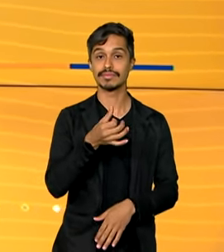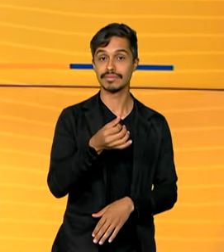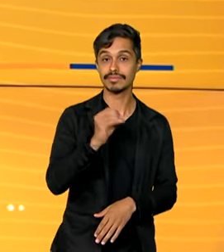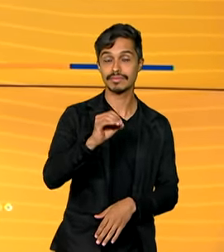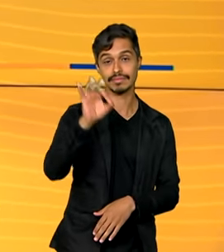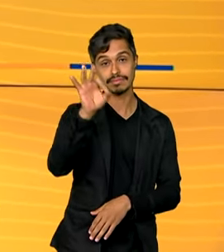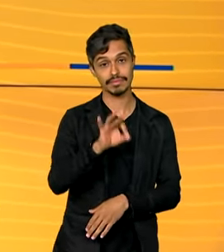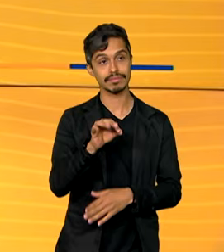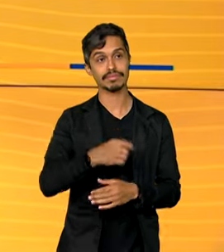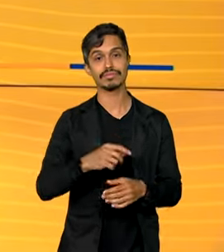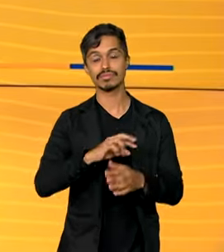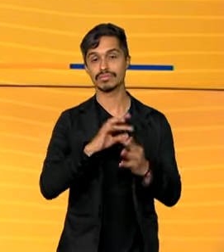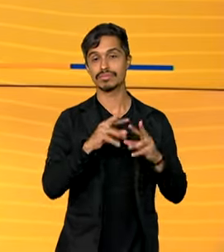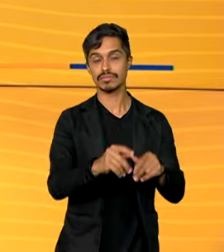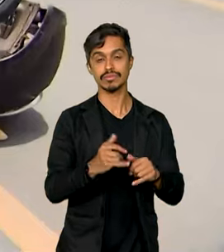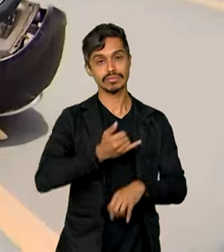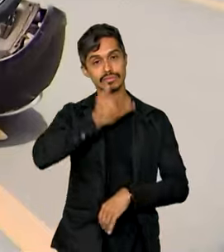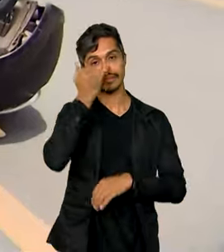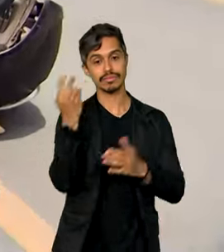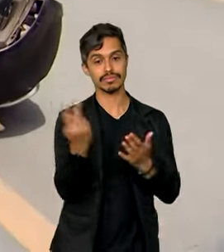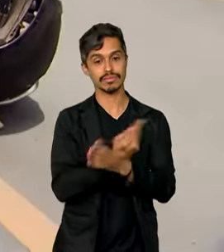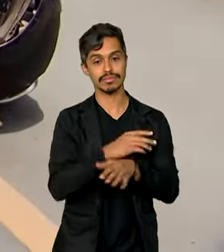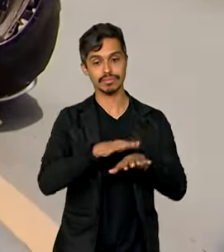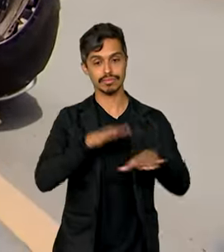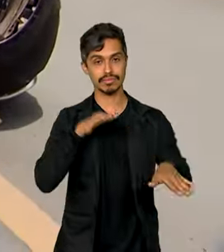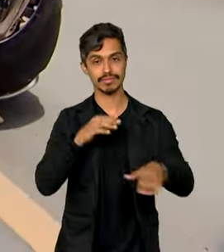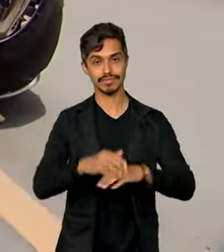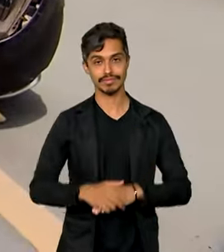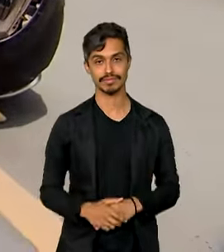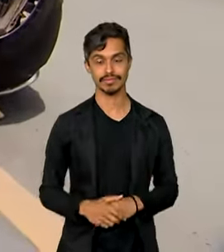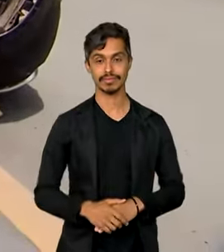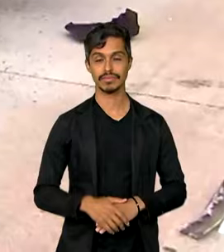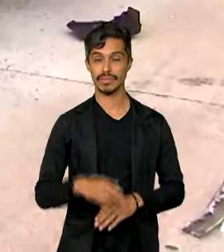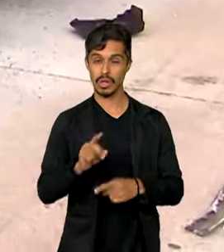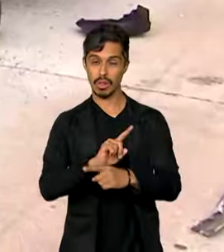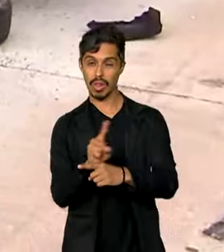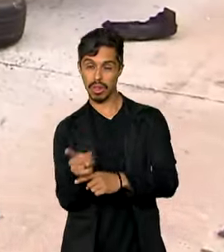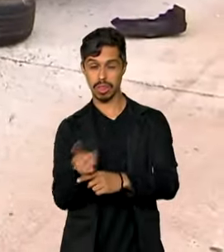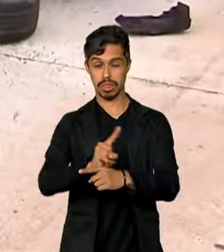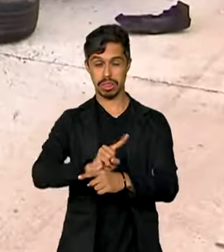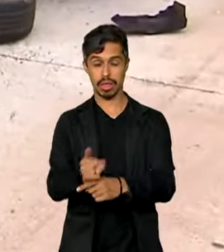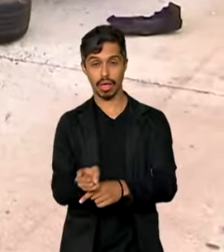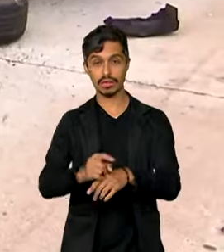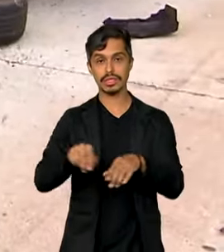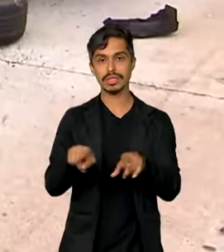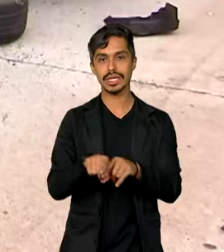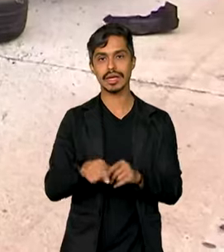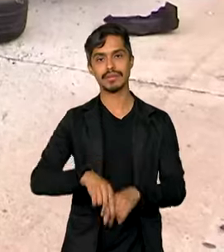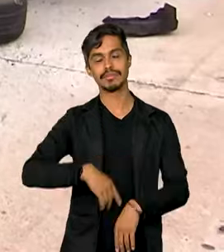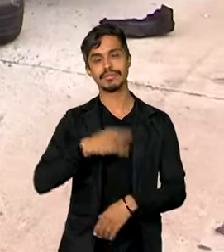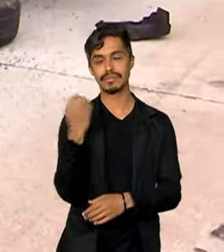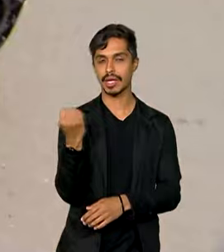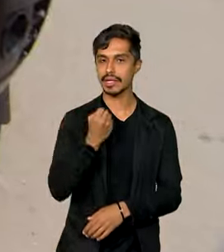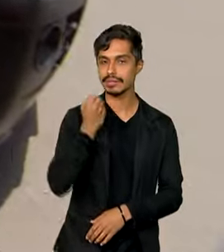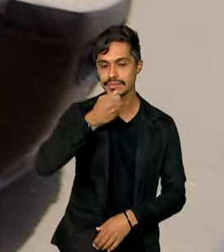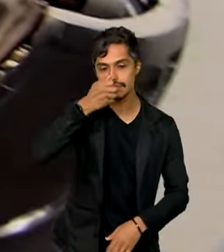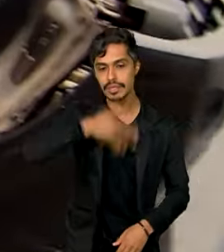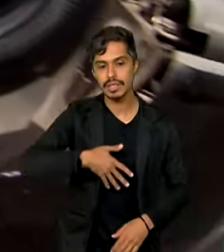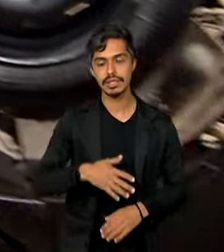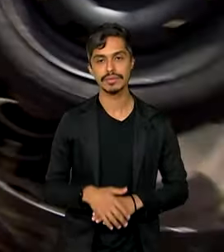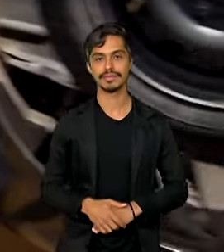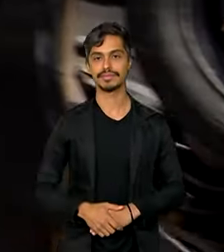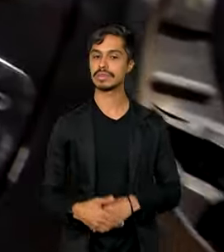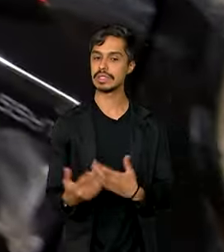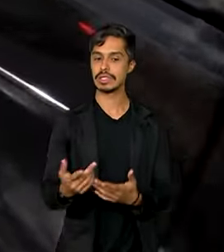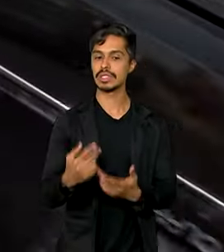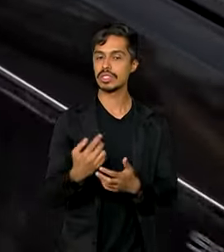das ocorrências no trânsito. Alta velocidade e imprudência. Ações que contribuem